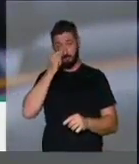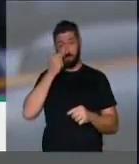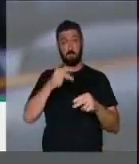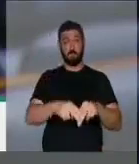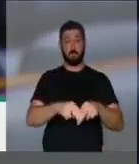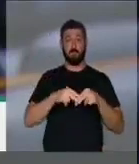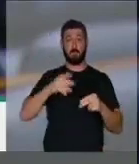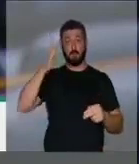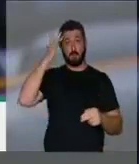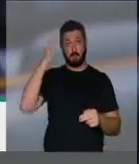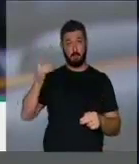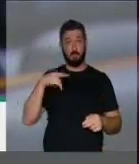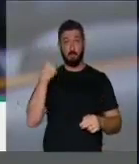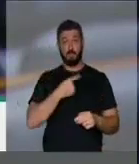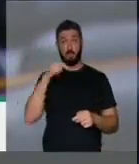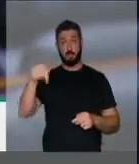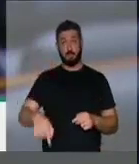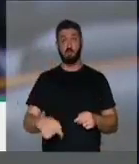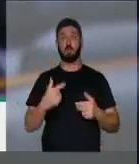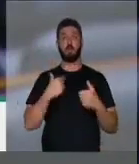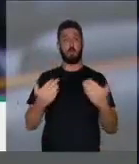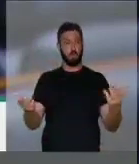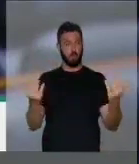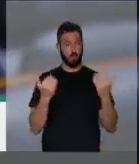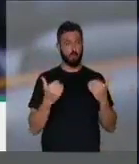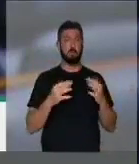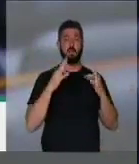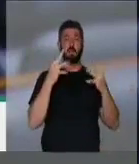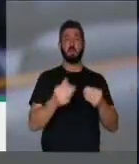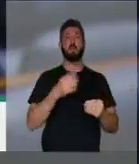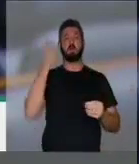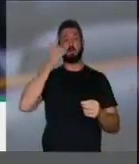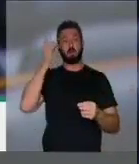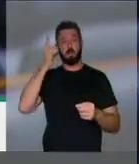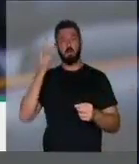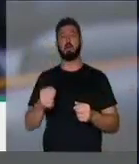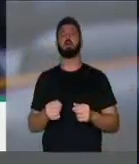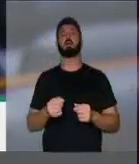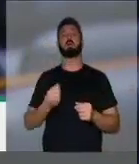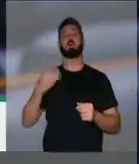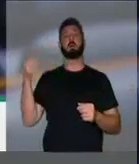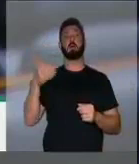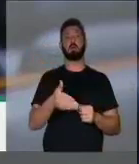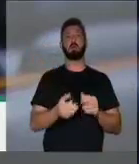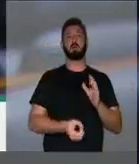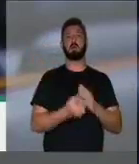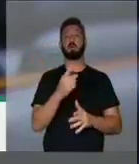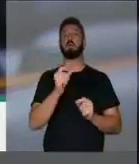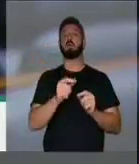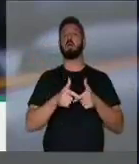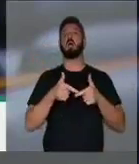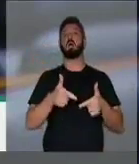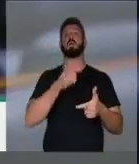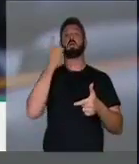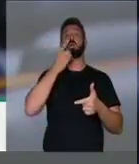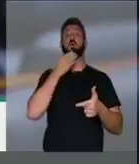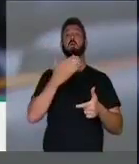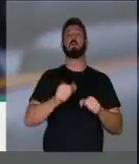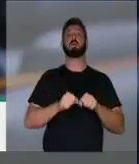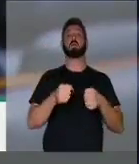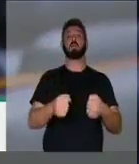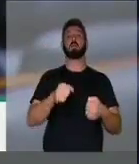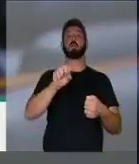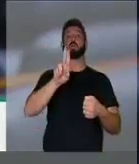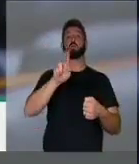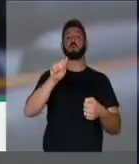Por isso que amanhã nós vamos fazer aqui, eu quero convocar e convidar todos os parlamentares a instalação, deputado Henrique, da Frente Parlamentar